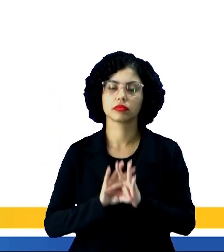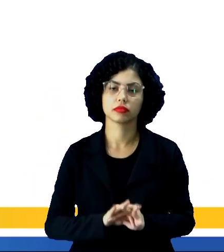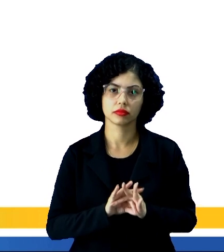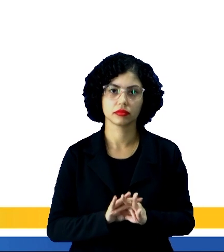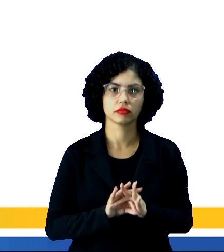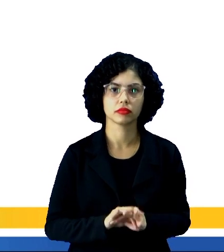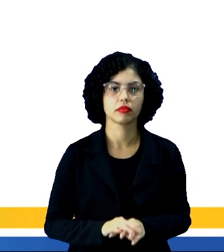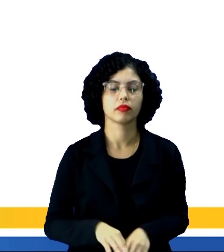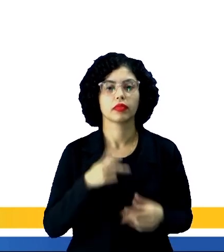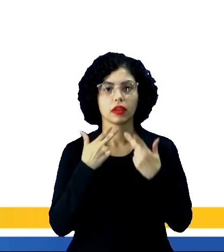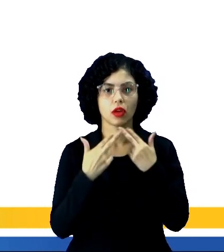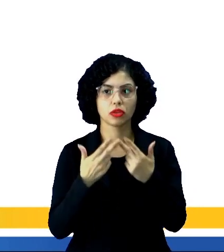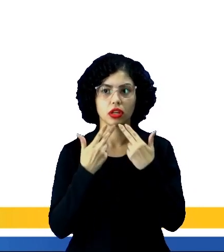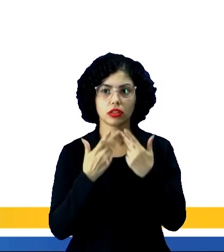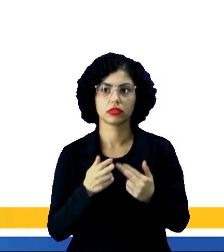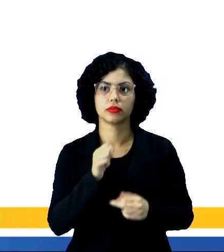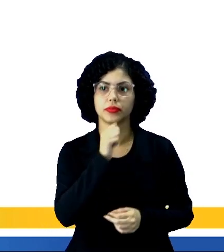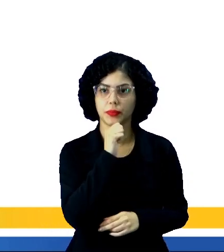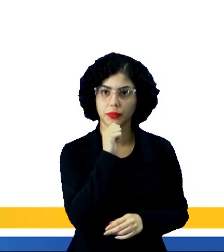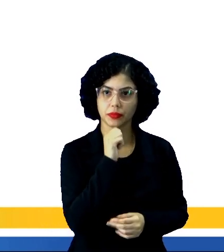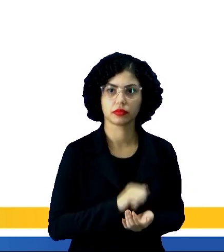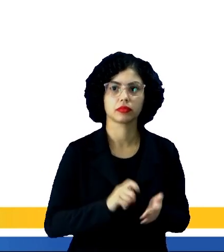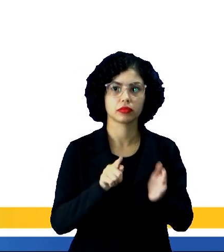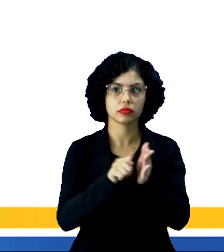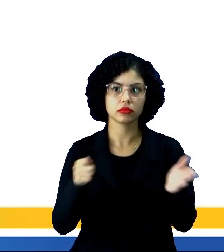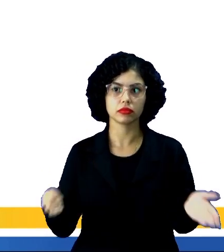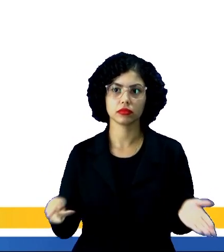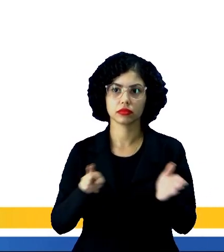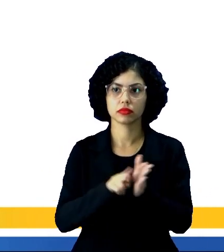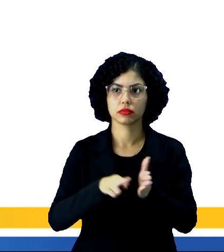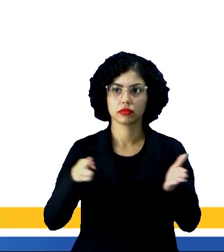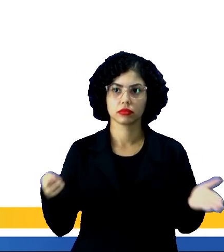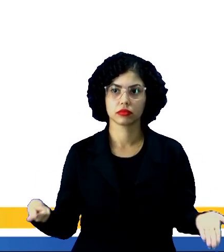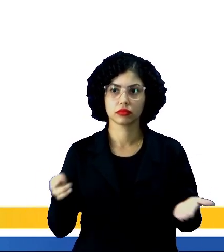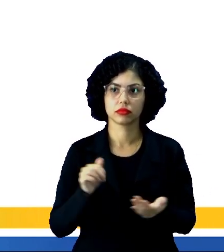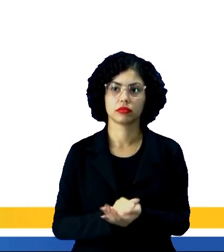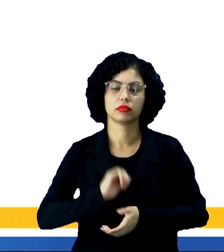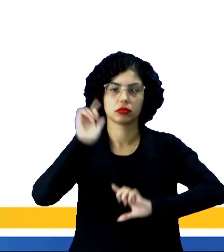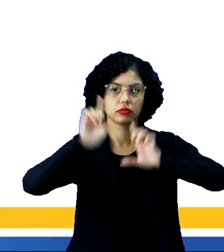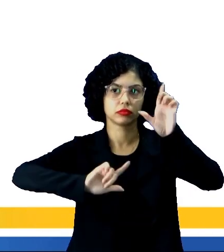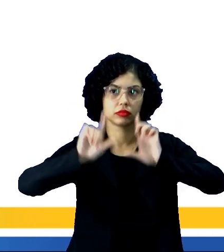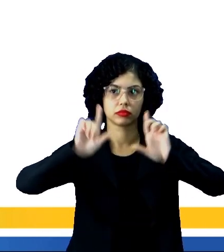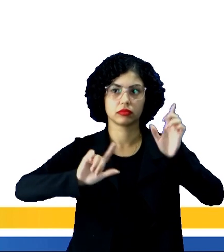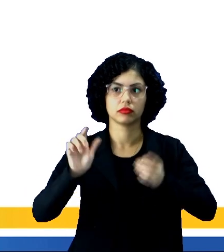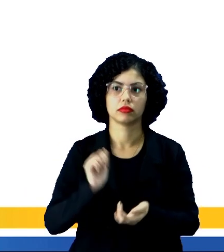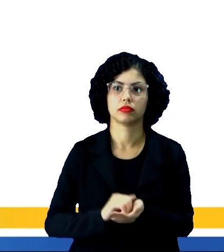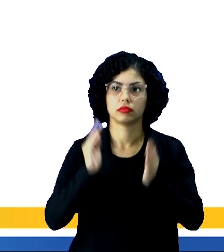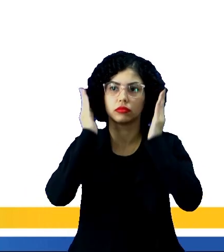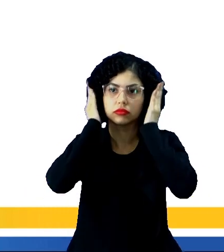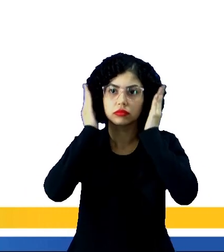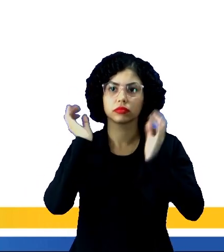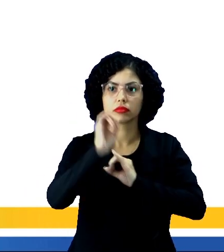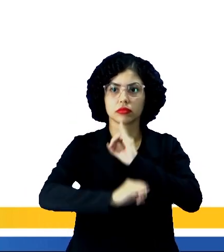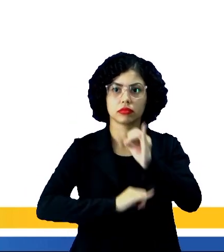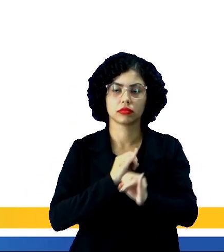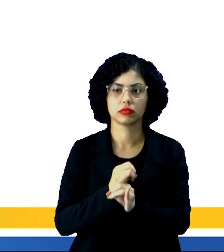principais meios de comunicação, jornais, revistas, meios televisivos, rádio, internet,